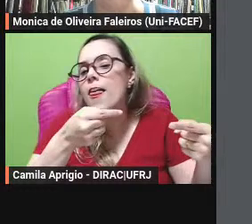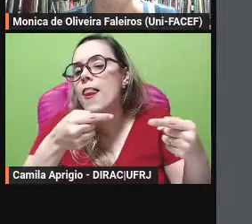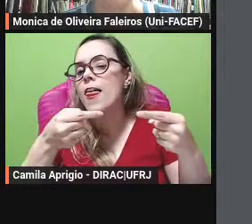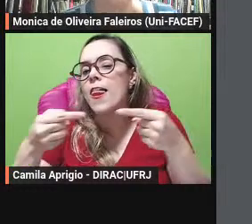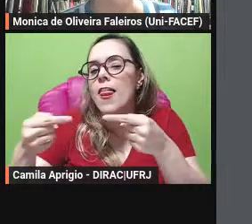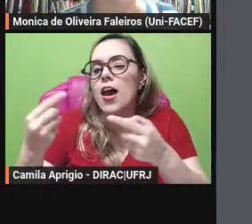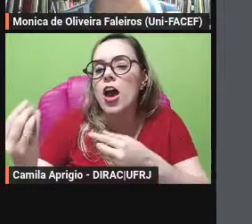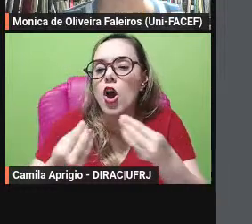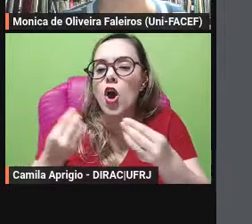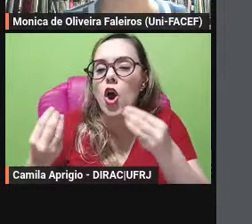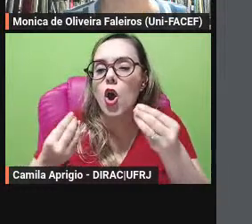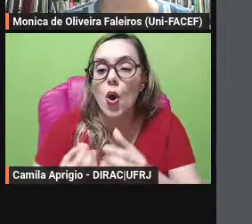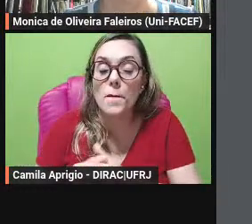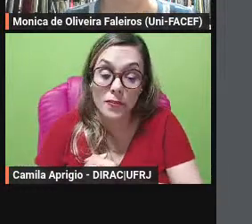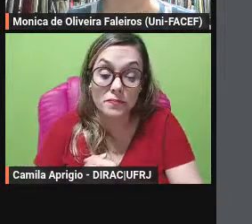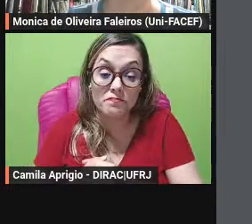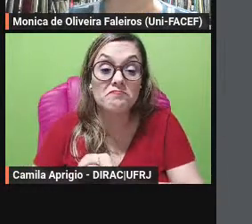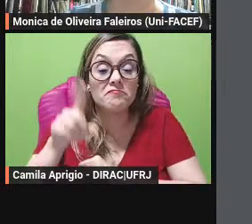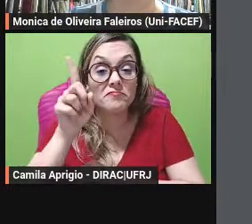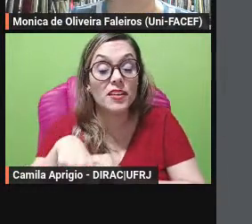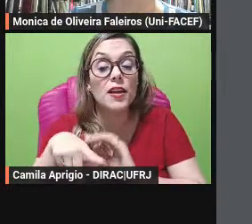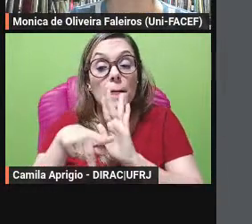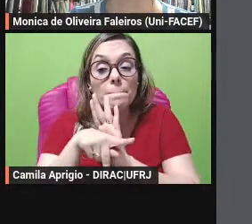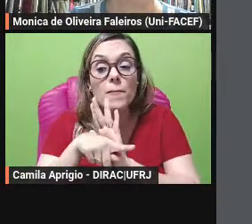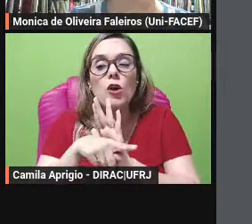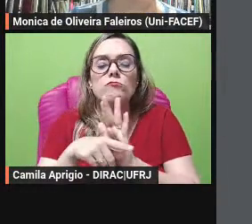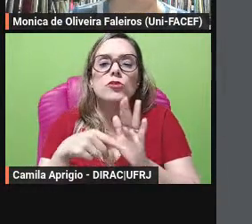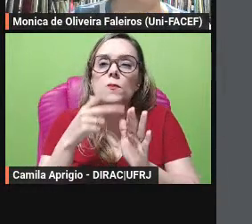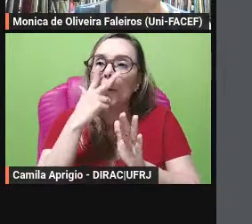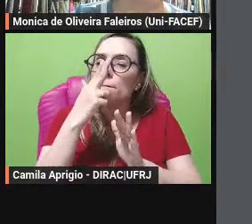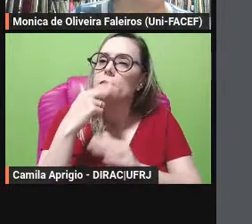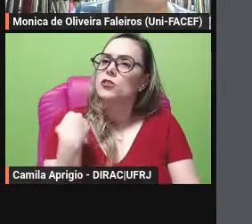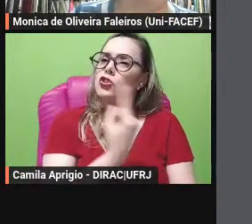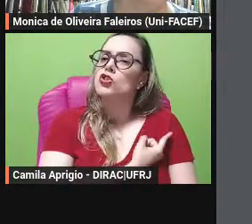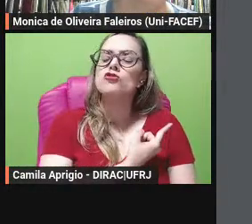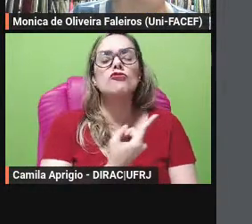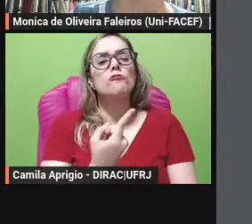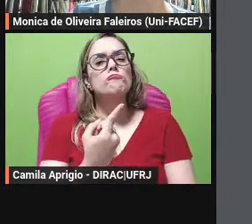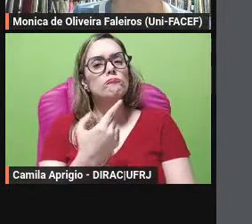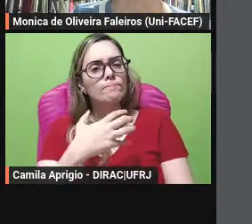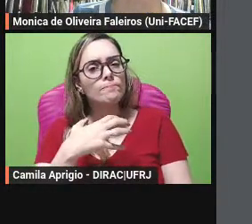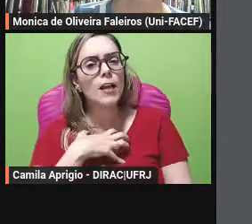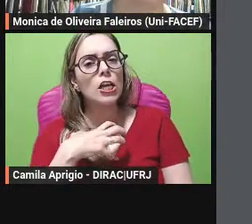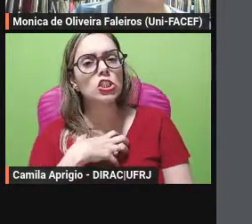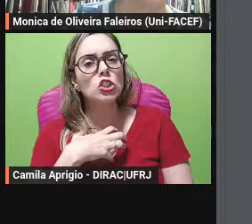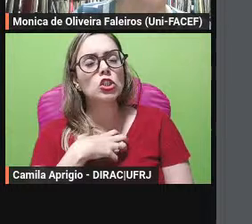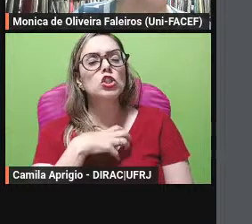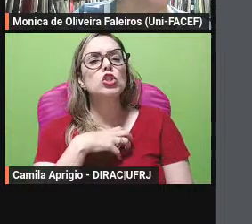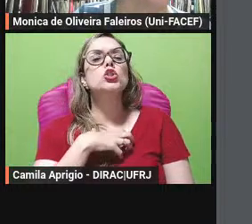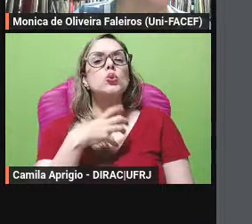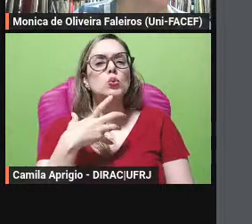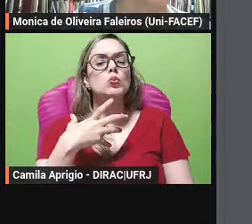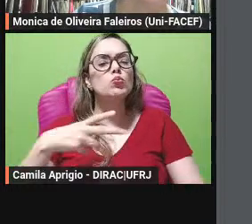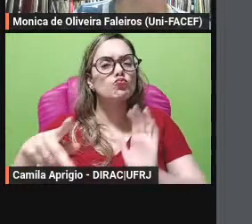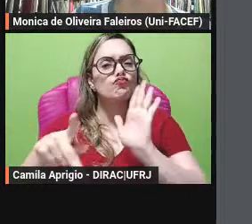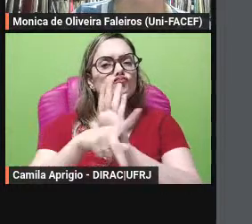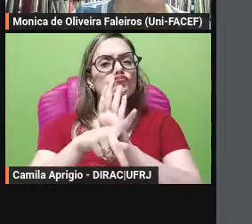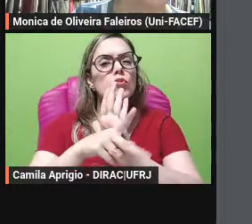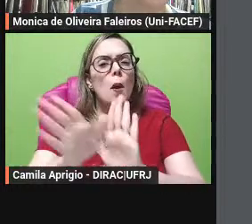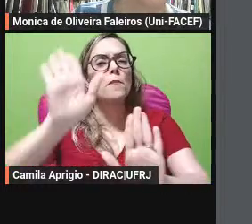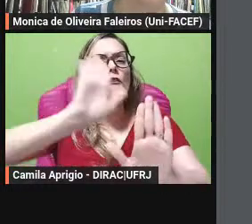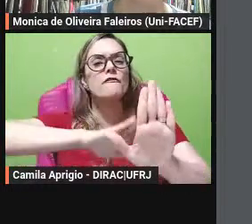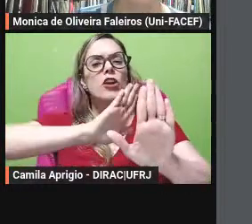aproximação desconcertante entre o sentido conotativo e abstrato e sua neutralização pela concretude da